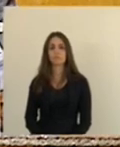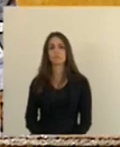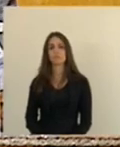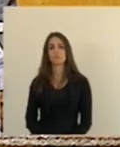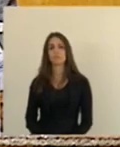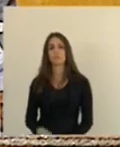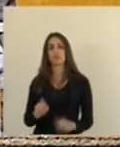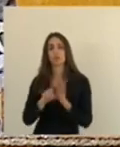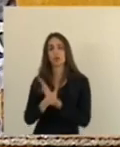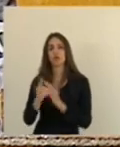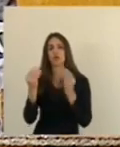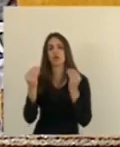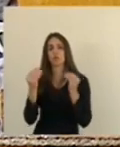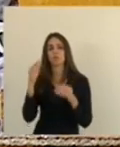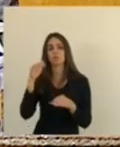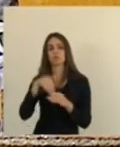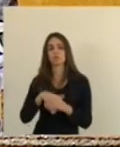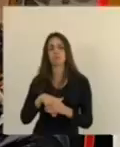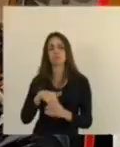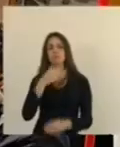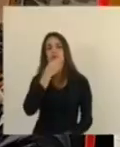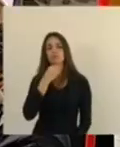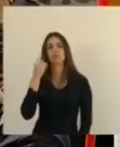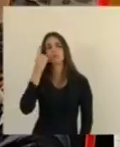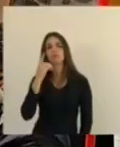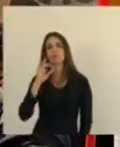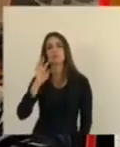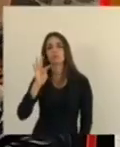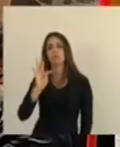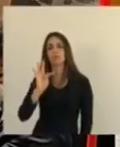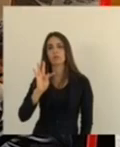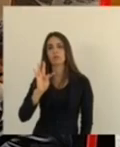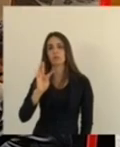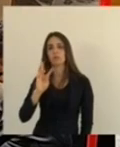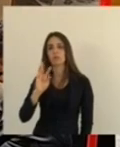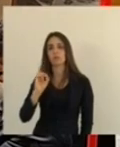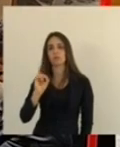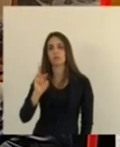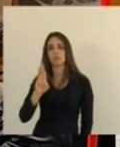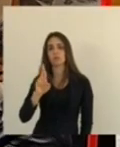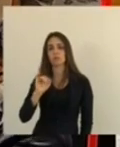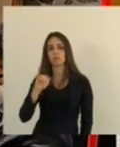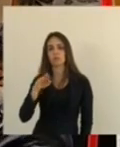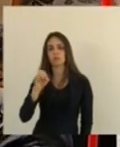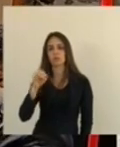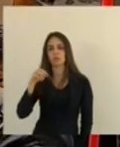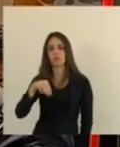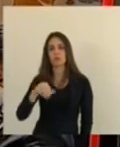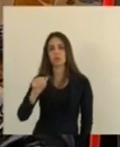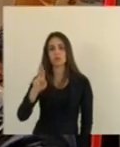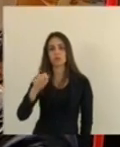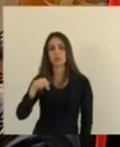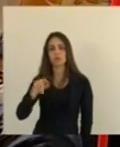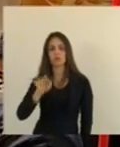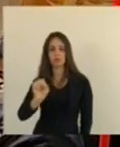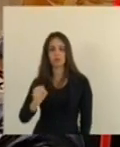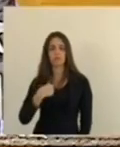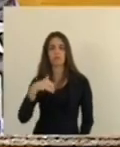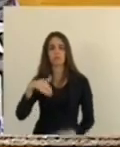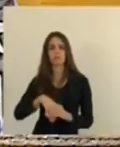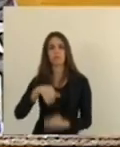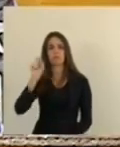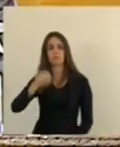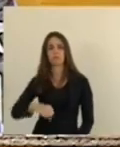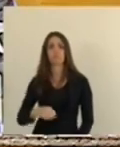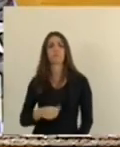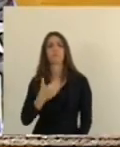Sr. Presidente, voto sim Deputado Torino Marques, vota sim Como voto, deputado Vandinho